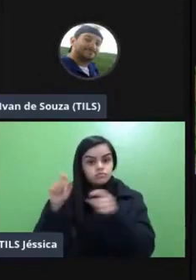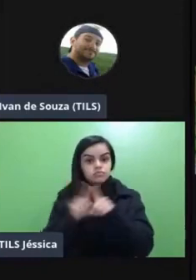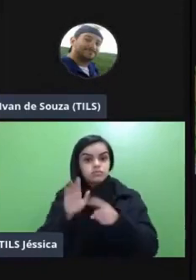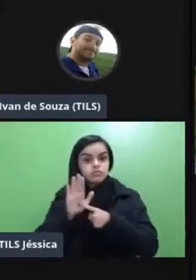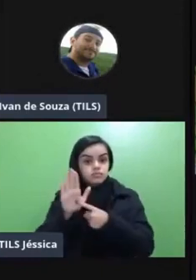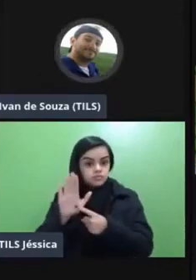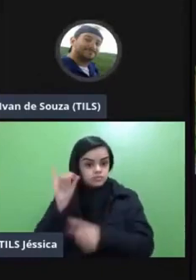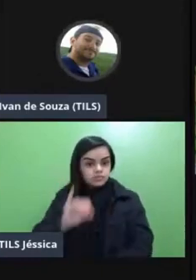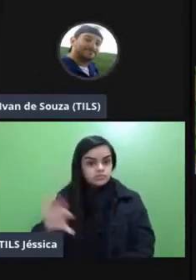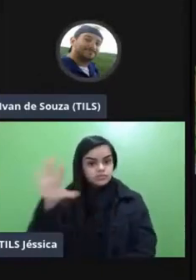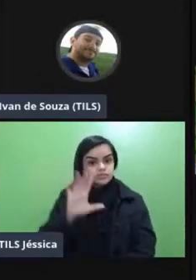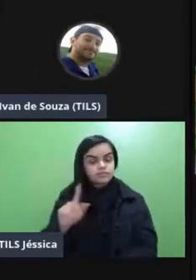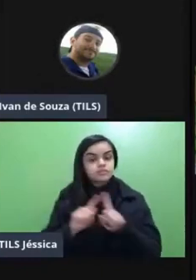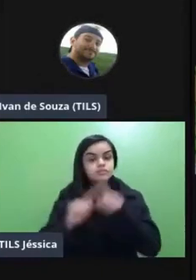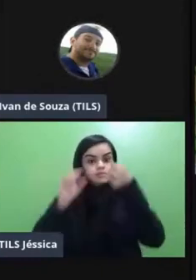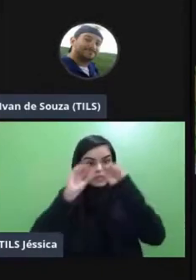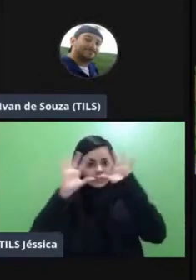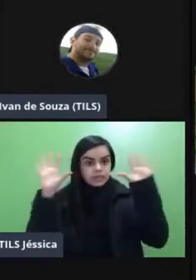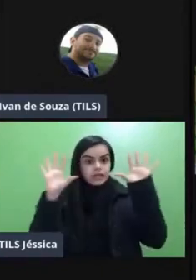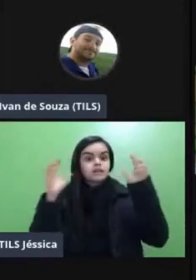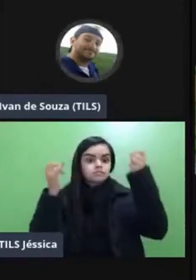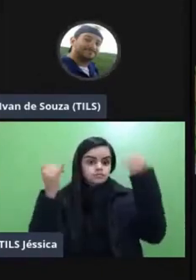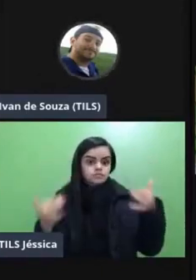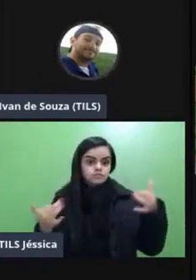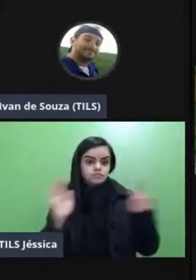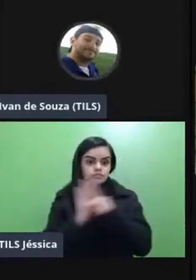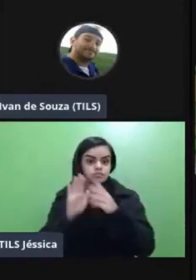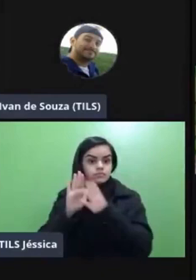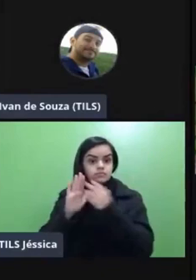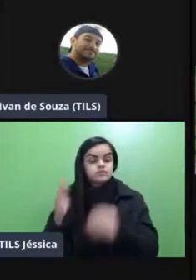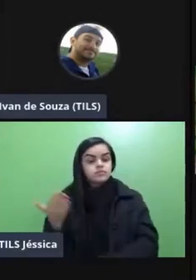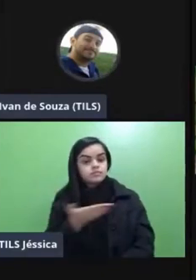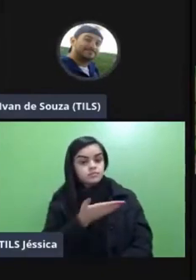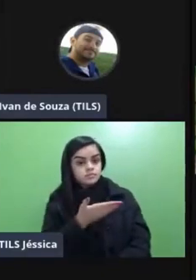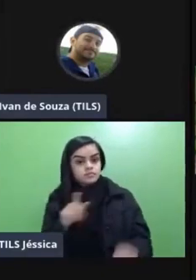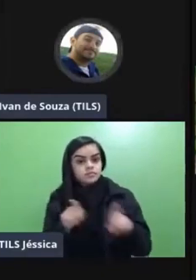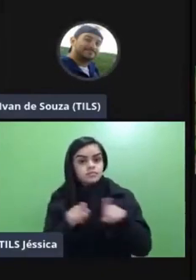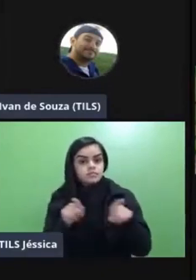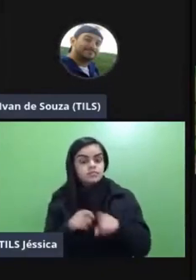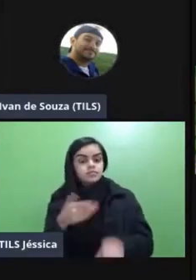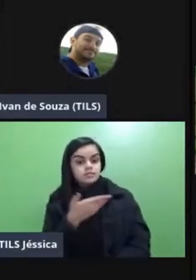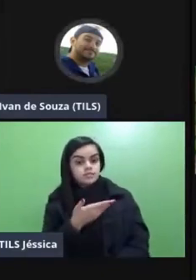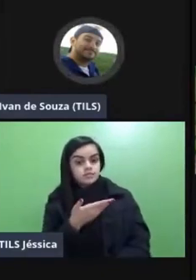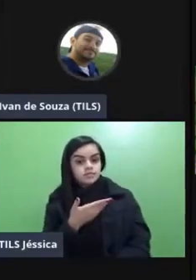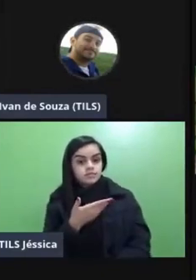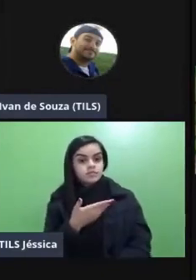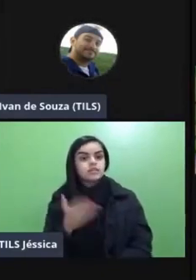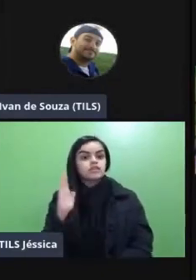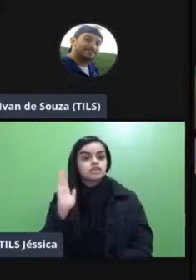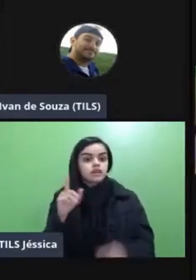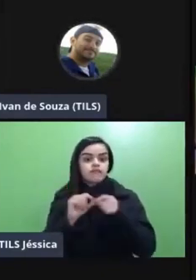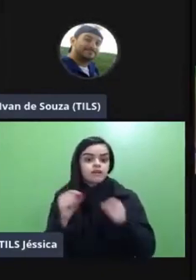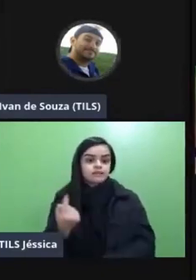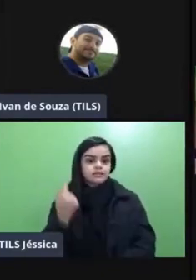imagens que vai clarear um pouco a nossa explicação no modelo de rotação por estações ele é algo que a gente já fazia né a